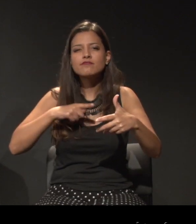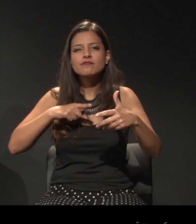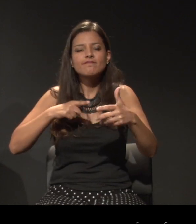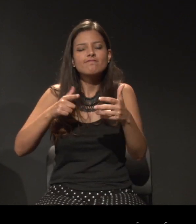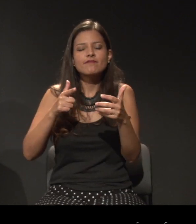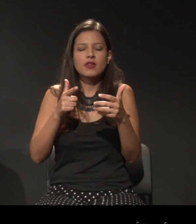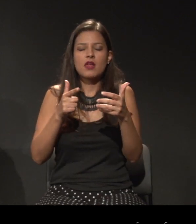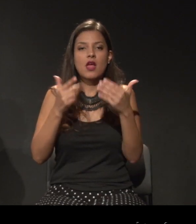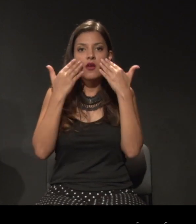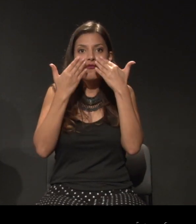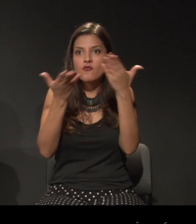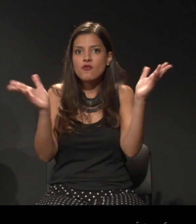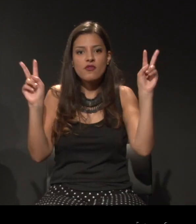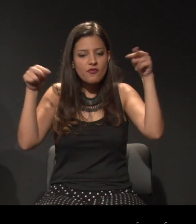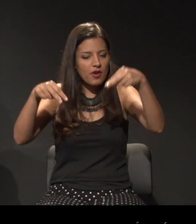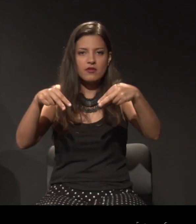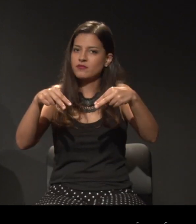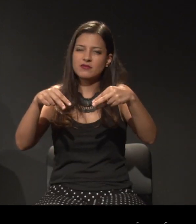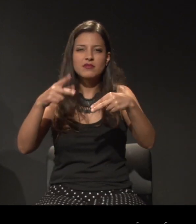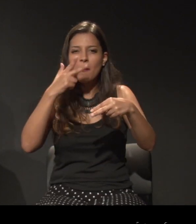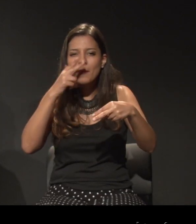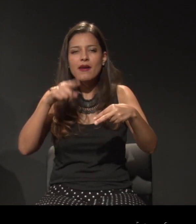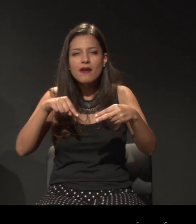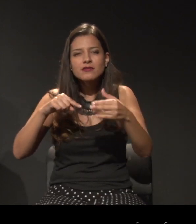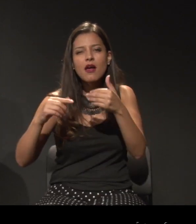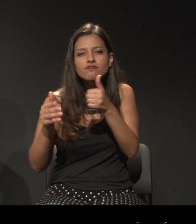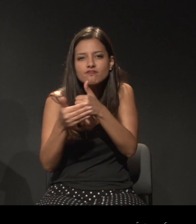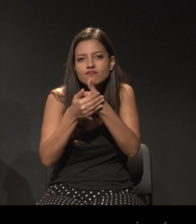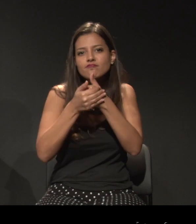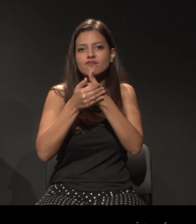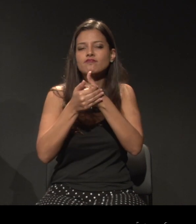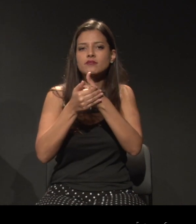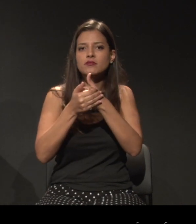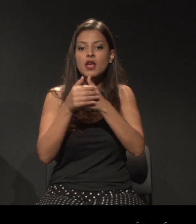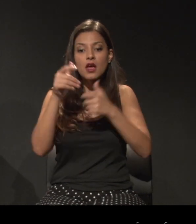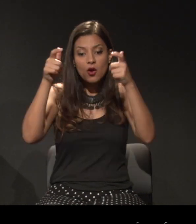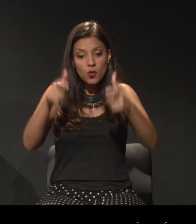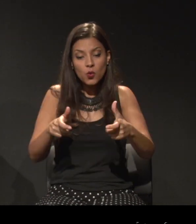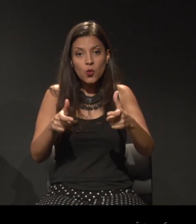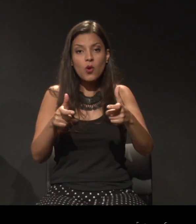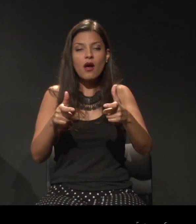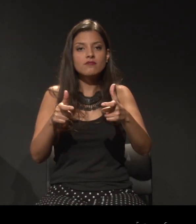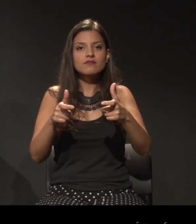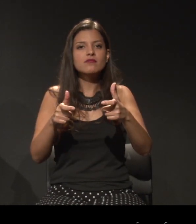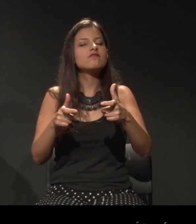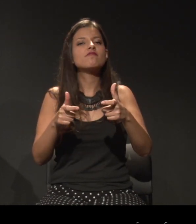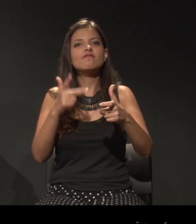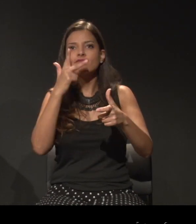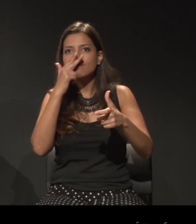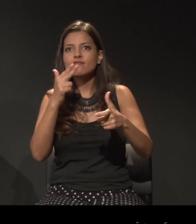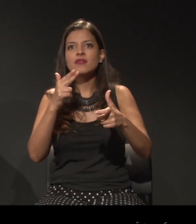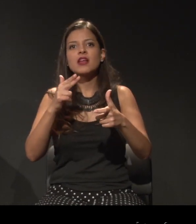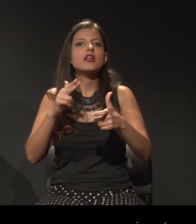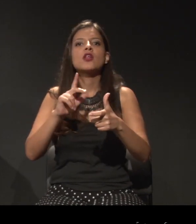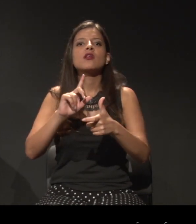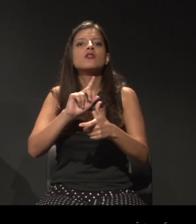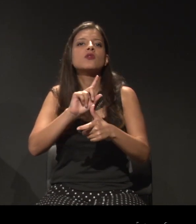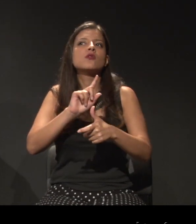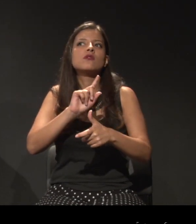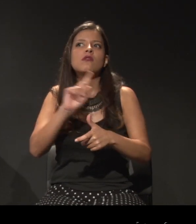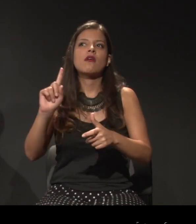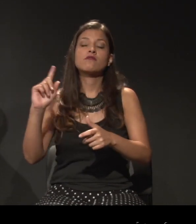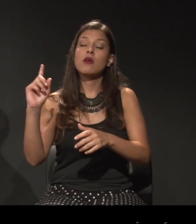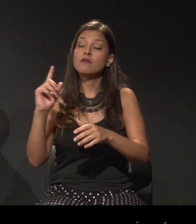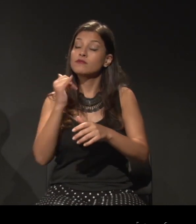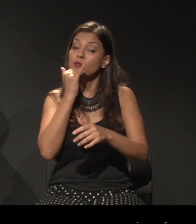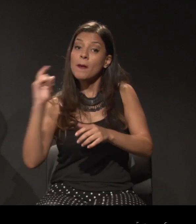explícito, é um lugar da convivência. Esse é um lugar que não é negado que você se aproxime,